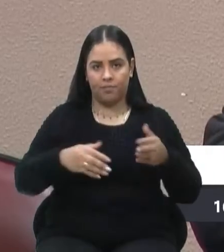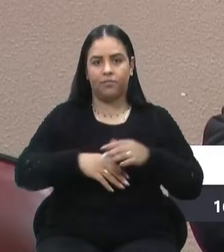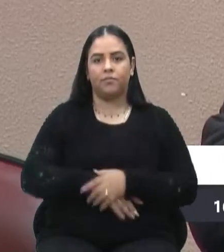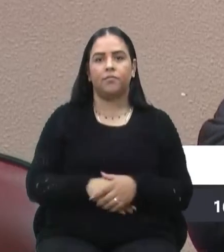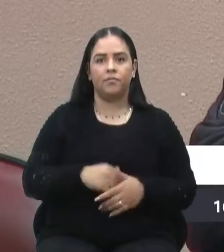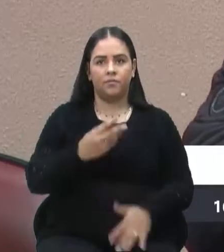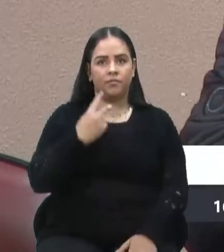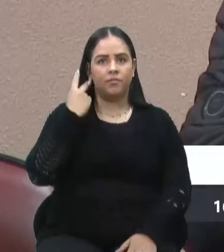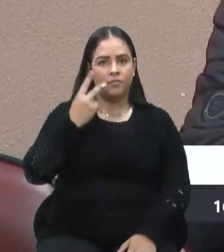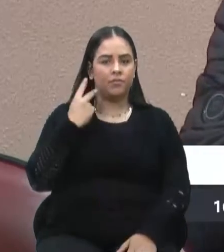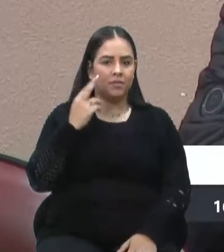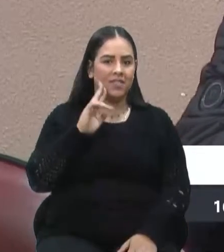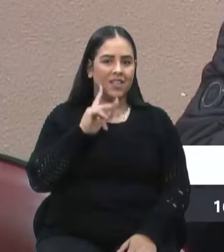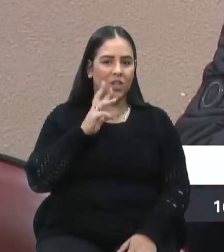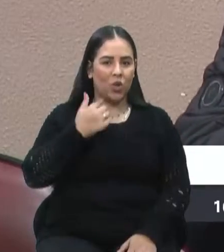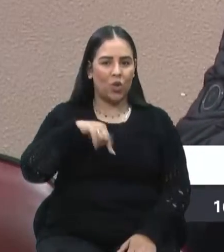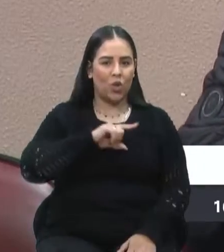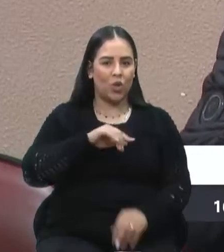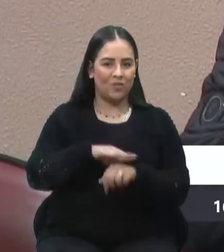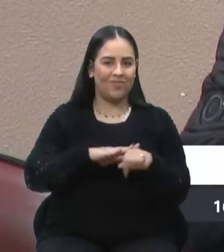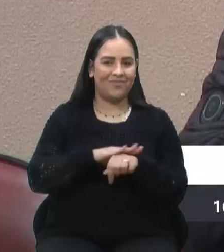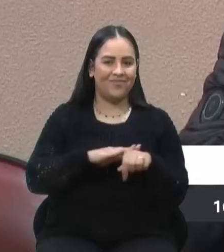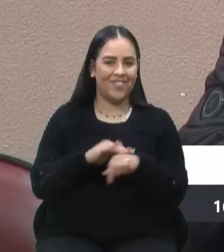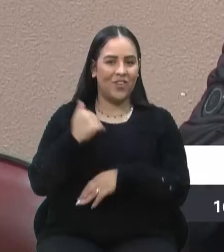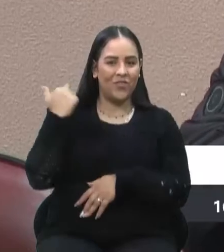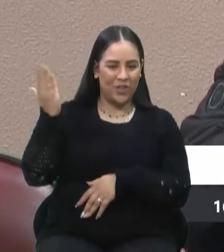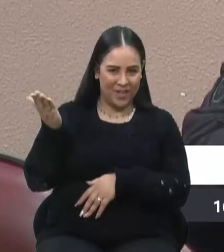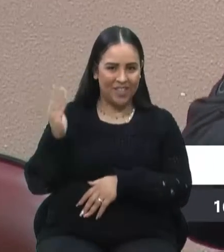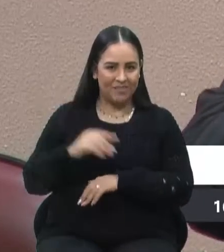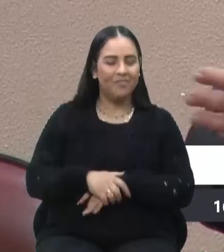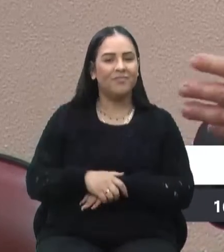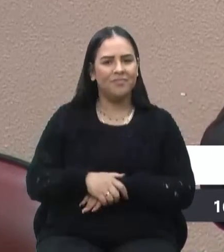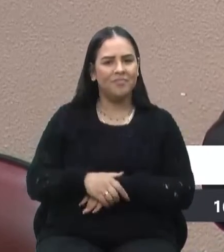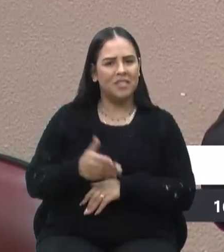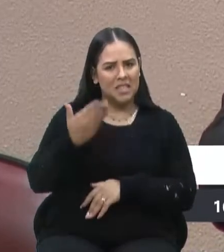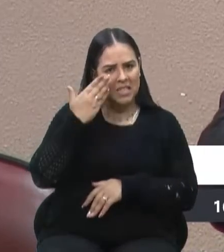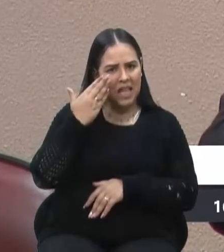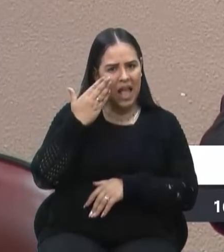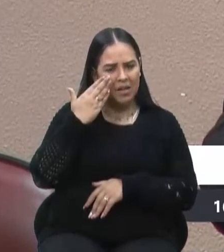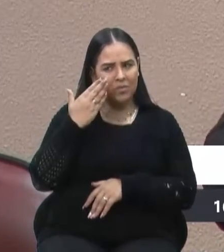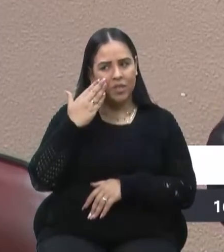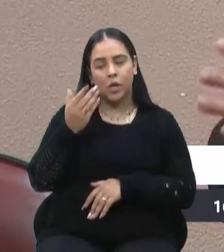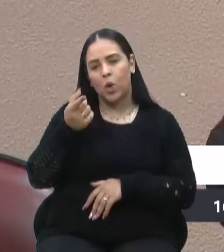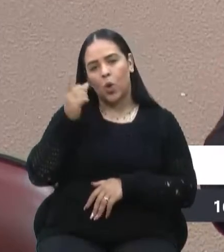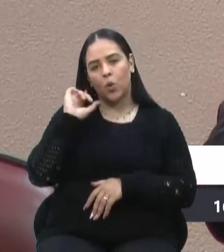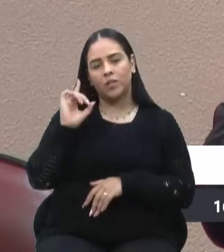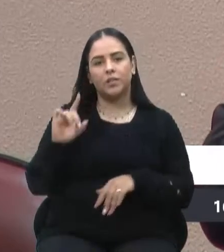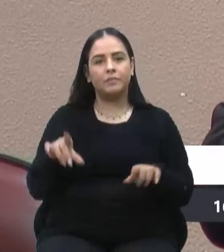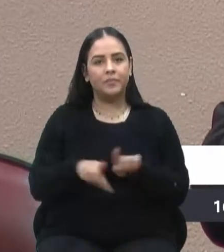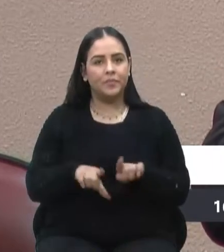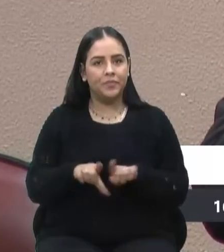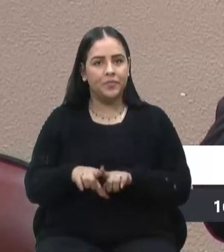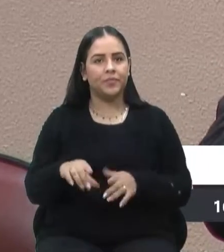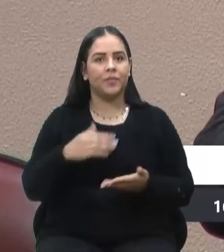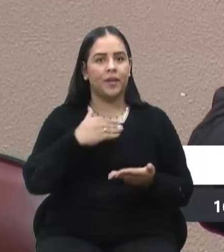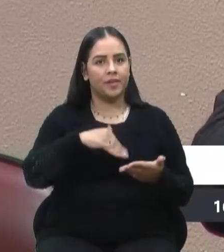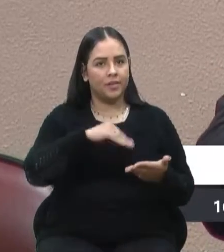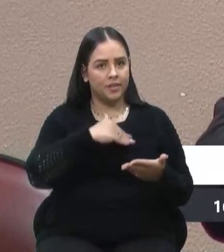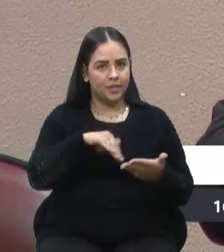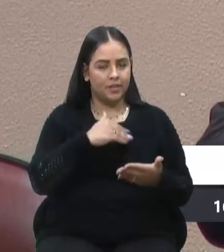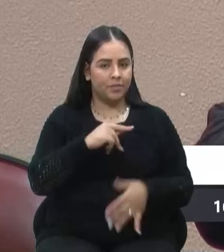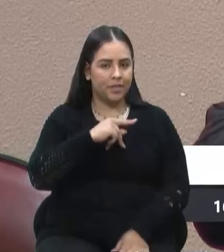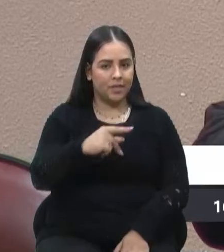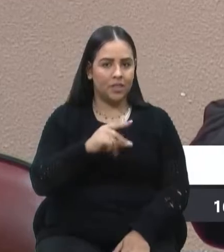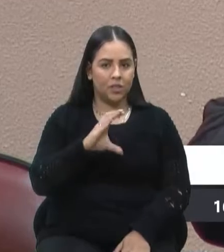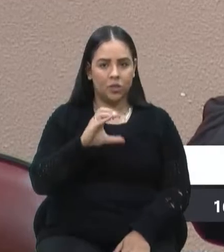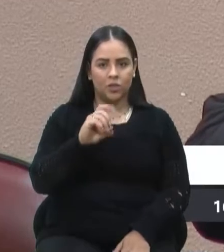Renato Oliveira, a gente estava comentando ali fora, eu sei que ontem também a secretária, enfim, a presidente da